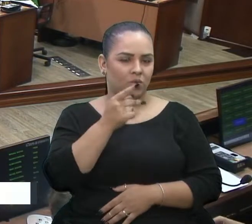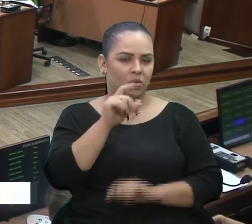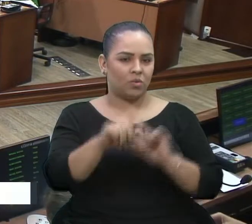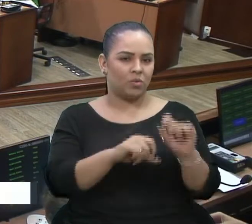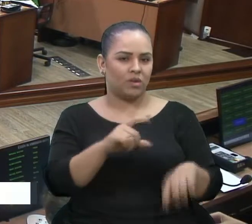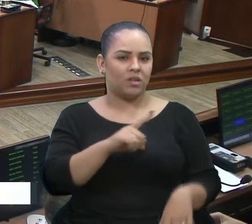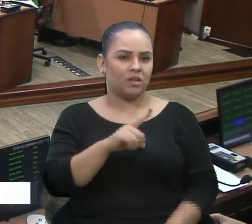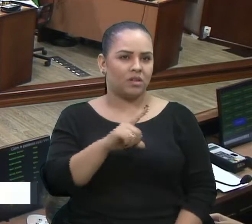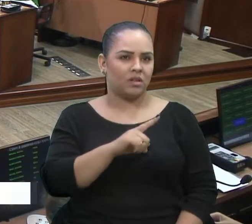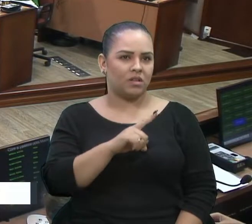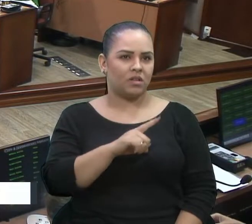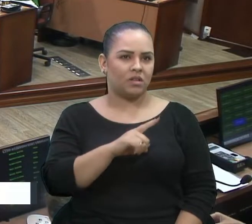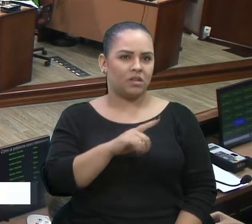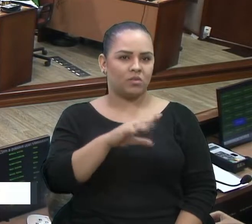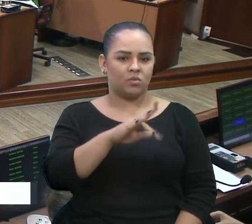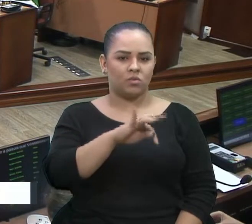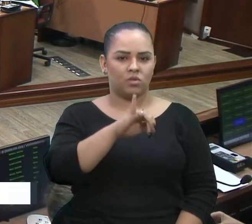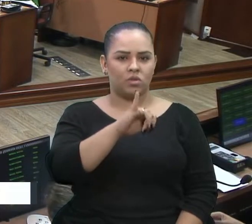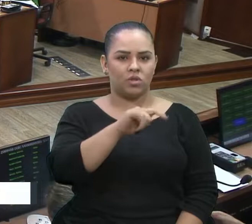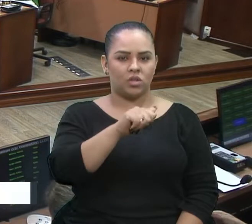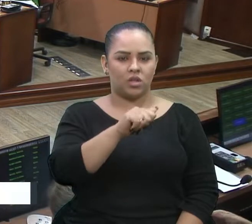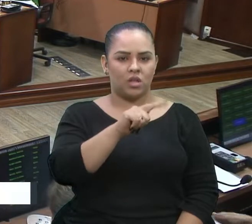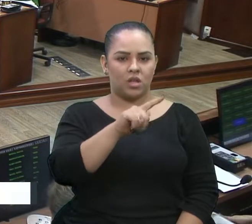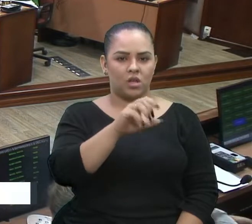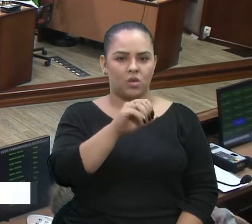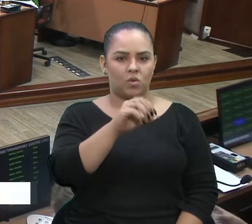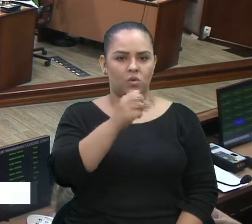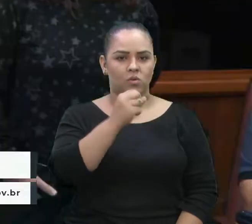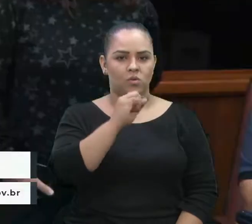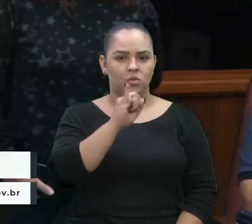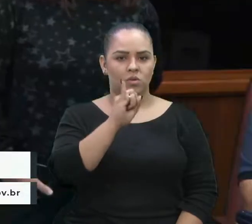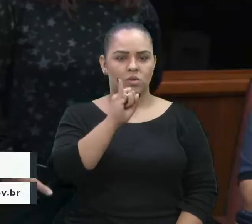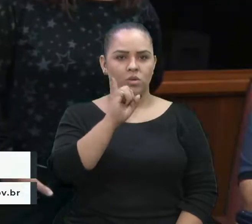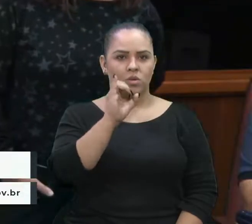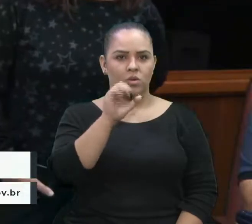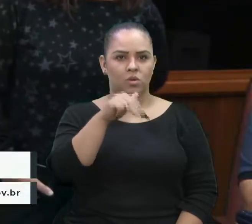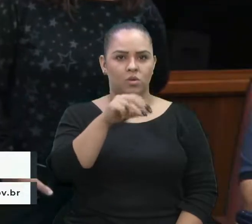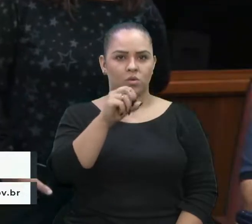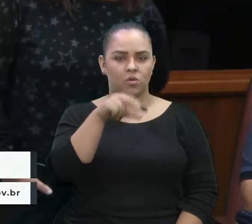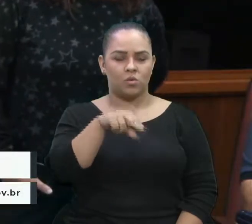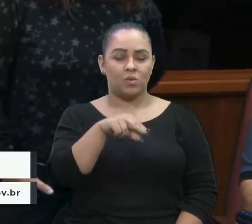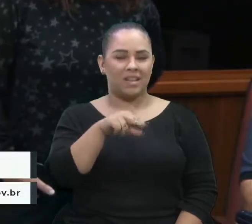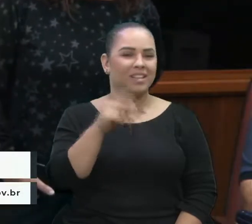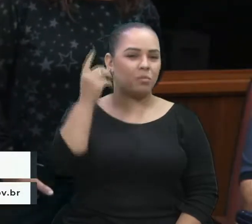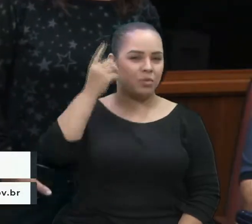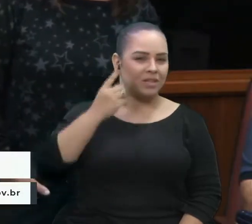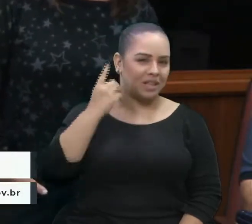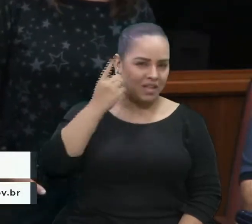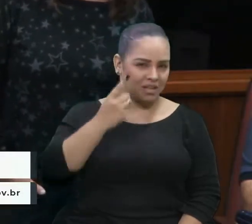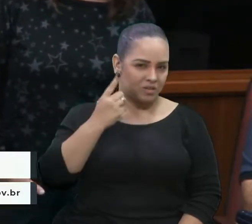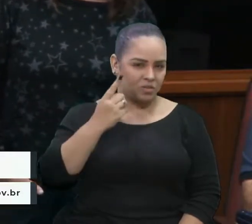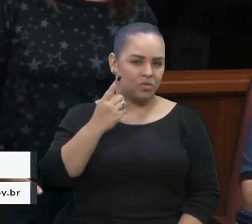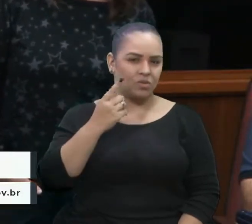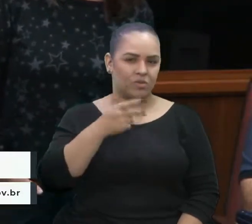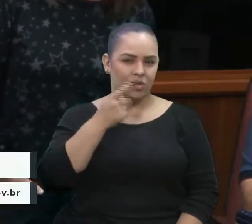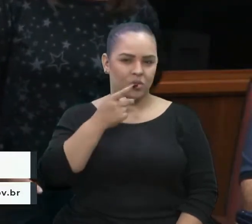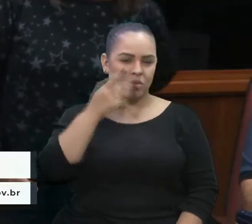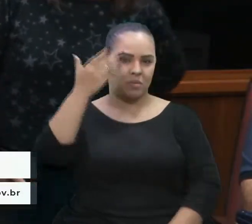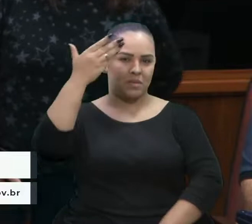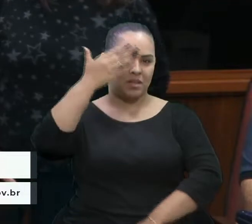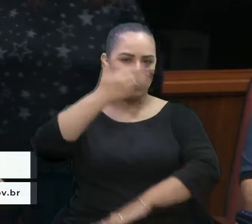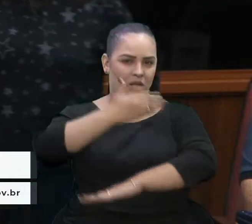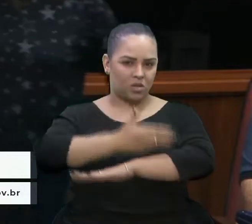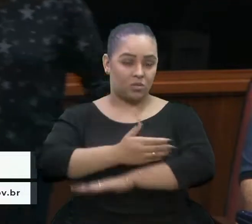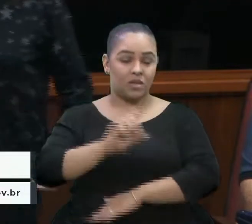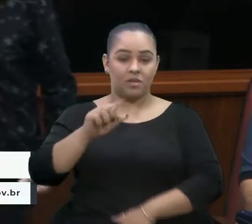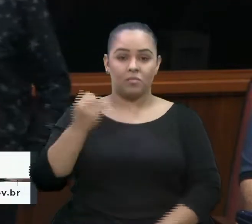vereador Tiago Simón, sobre a questão dos pedágios. E